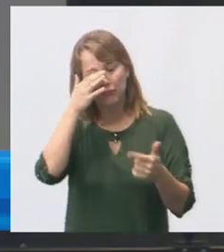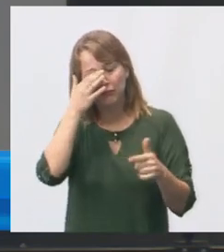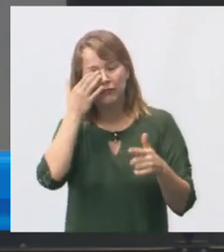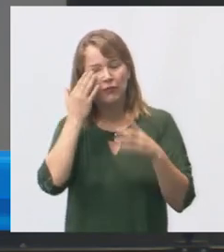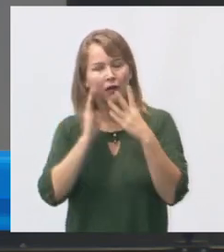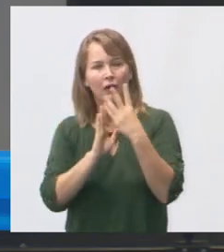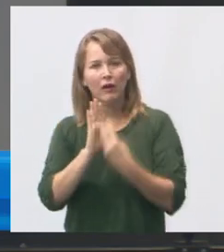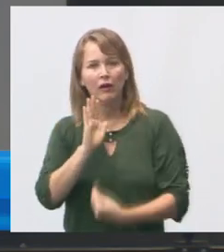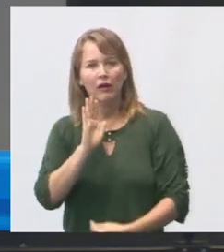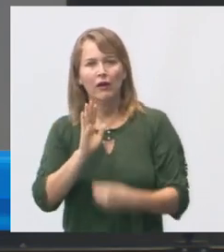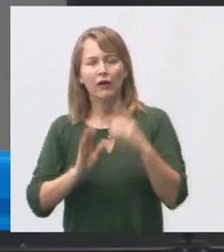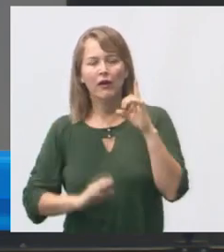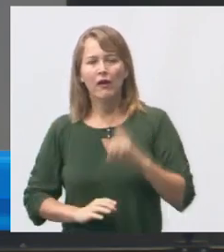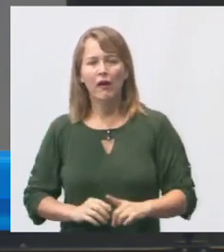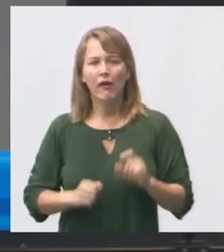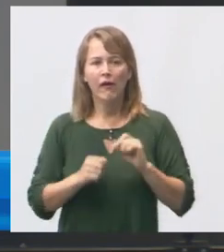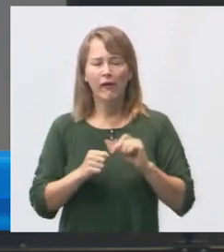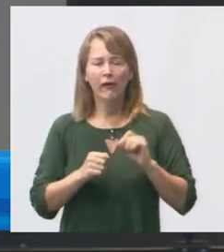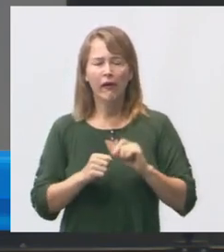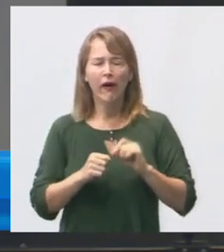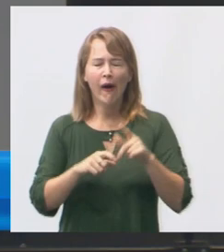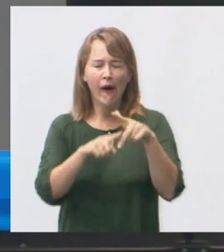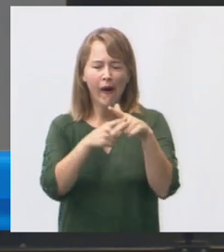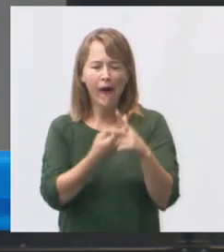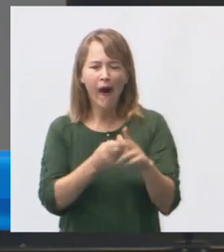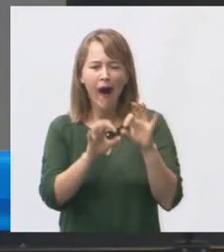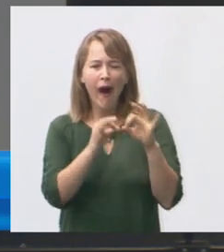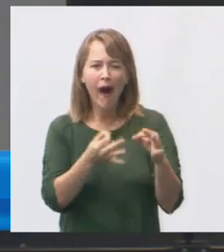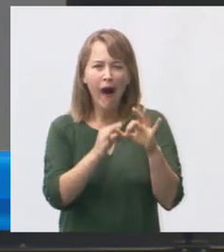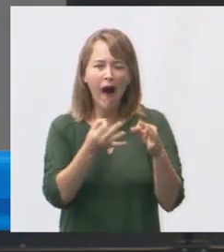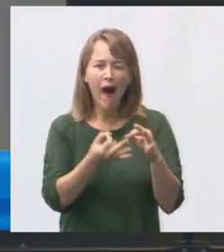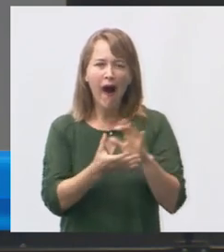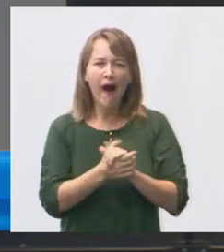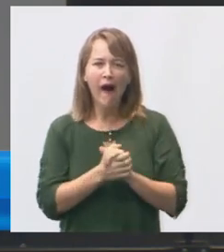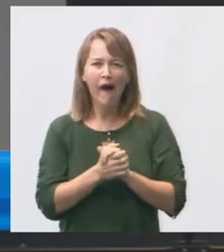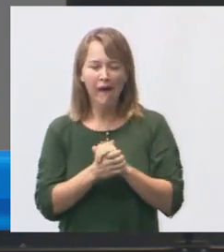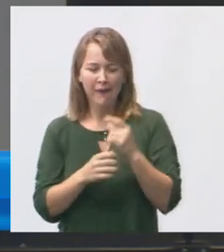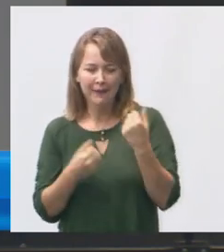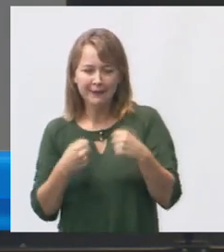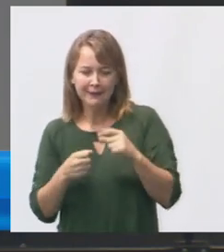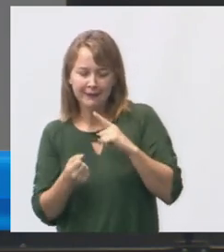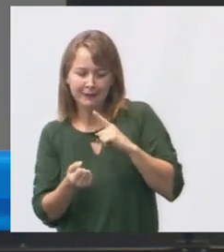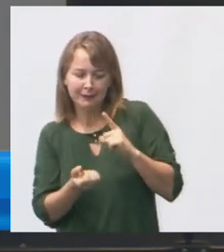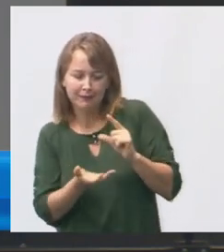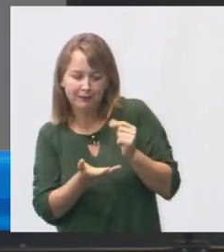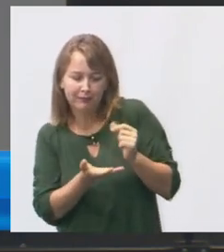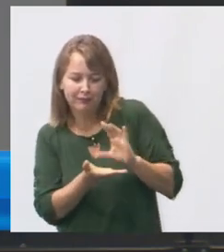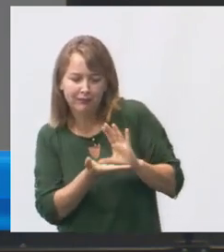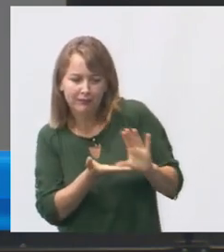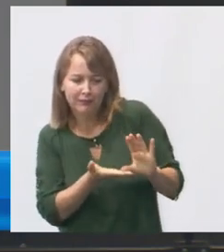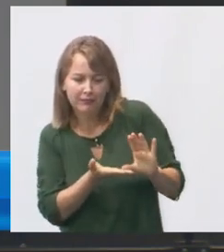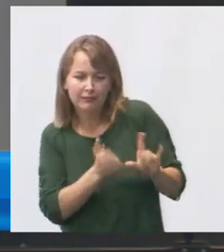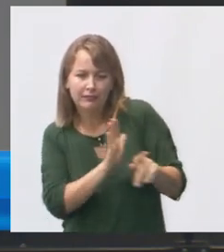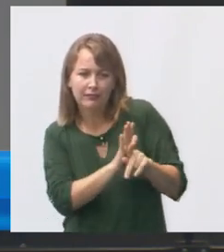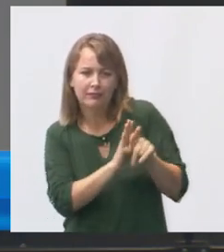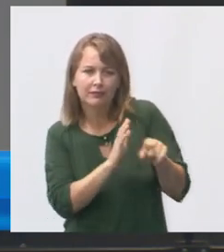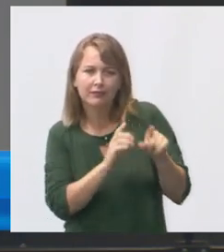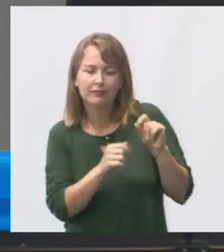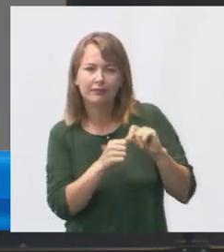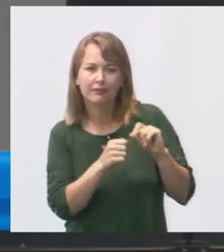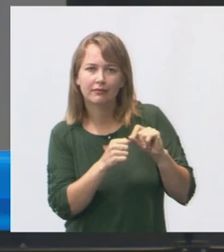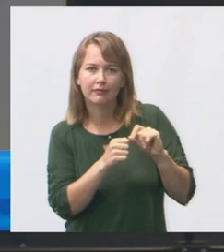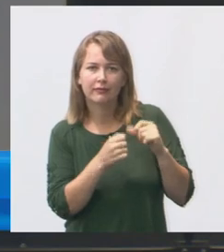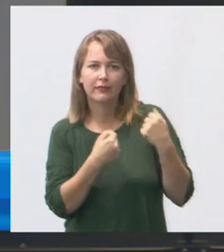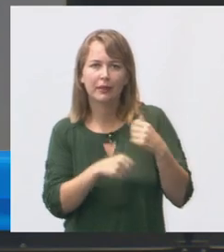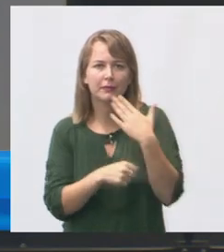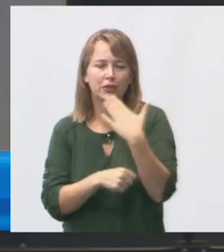orçamento para o diretor poder fazer esses pequenos reparos ele não tem um recurso disponível para ele mesmo fazer os reparos ele tem que solicitar